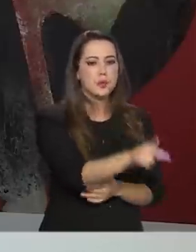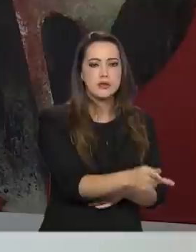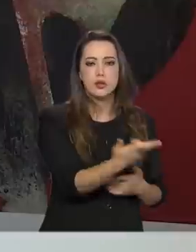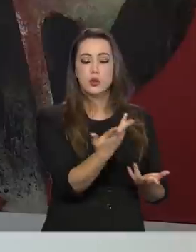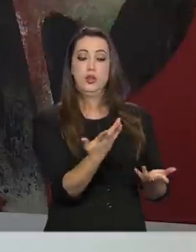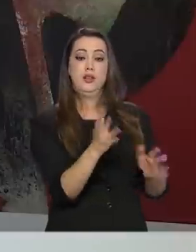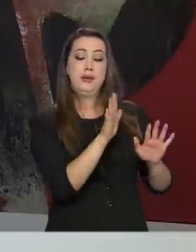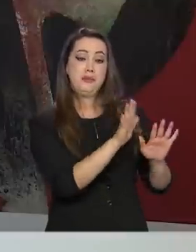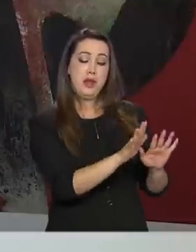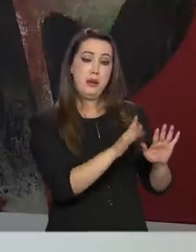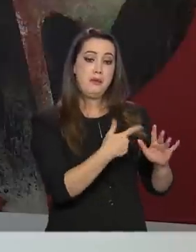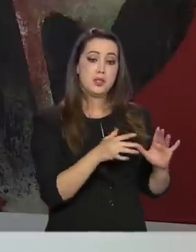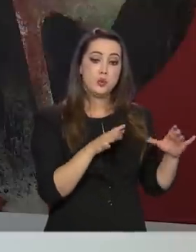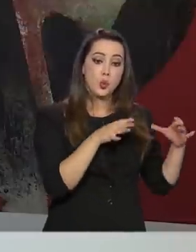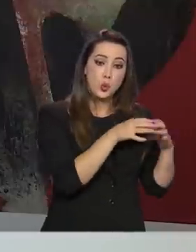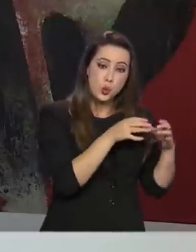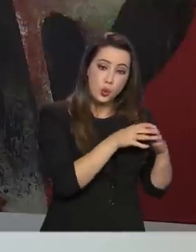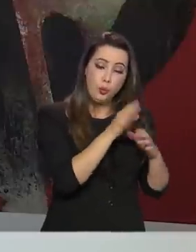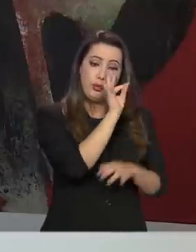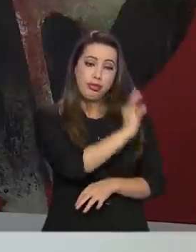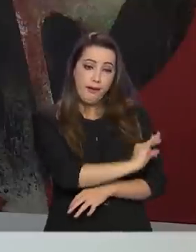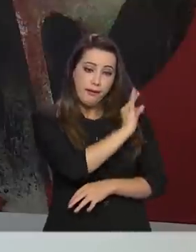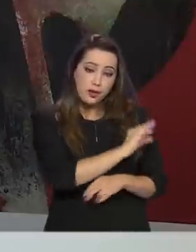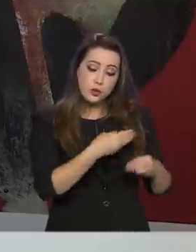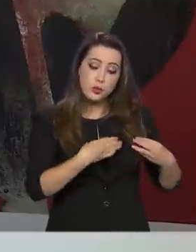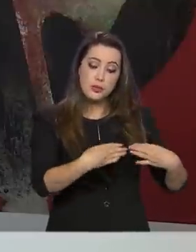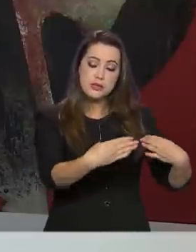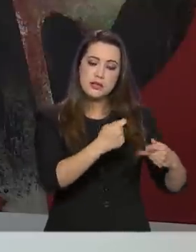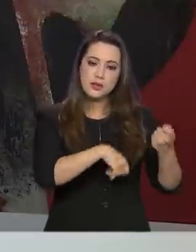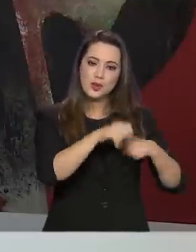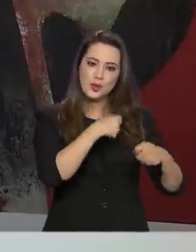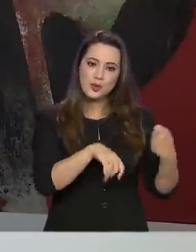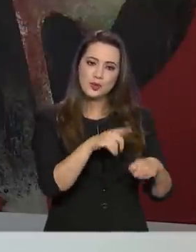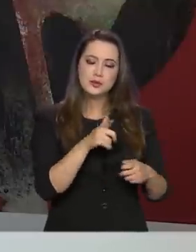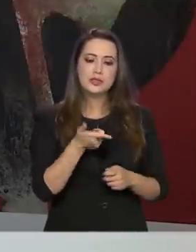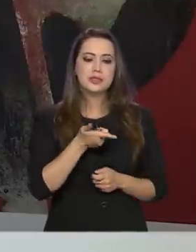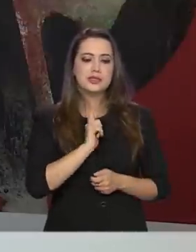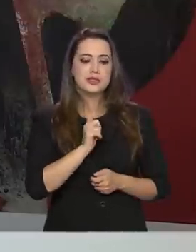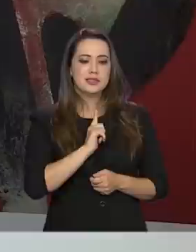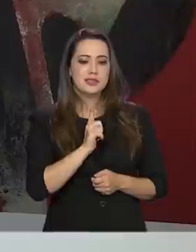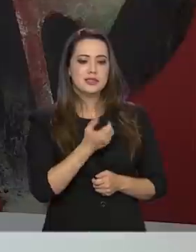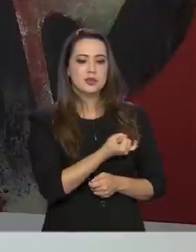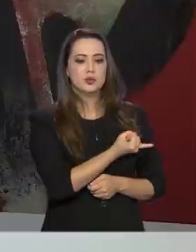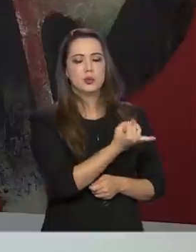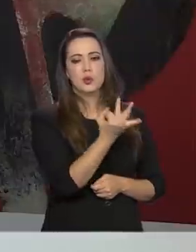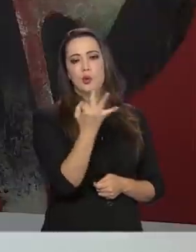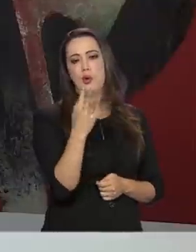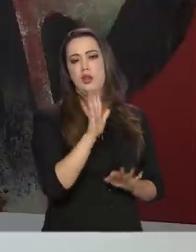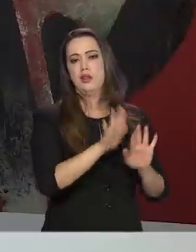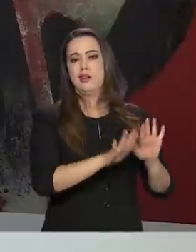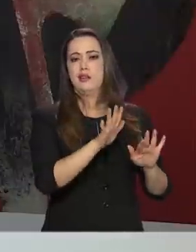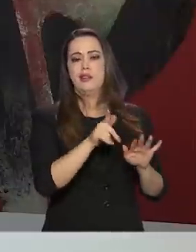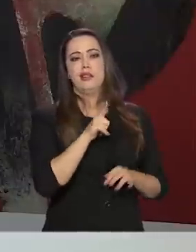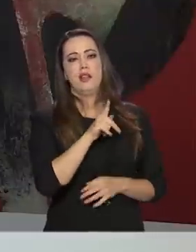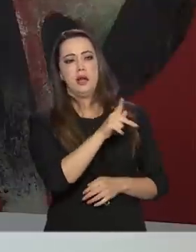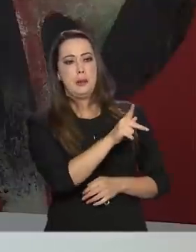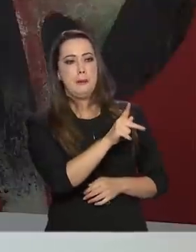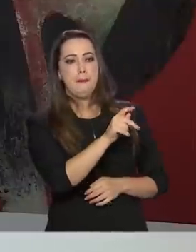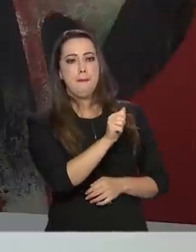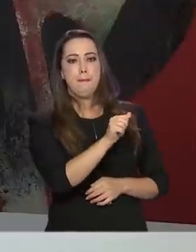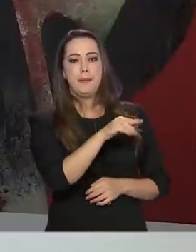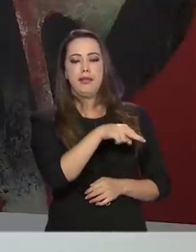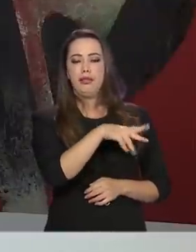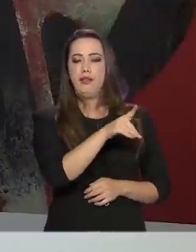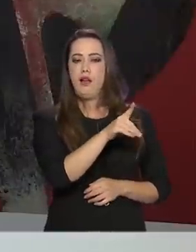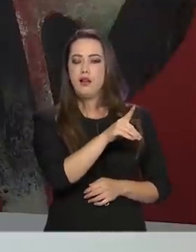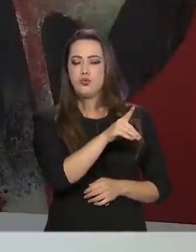Mas para a área técnica do Ministério da Economia, o Brasil é muito rico em dados. Você tem as PNADs contínuas, você tem os dados